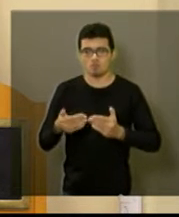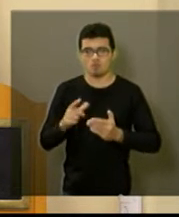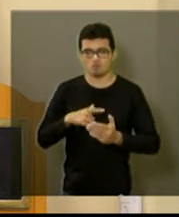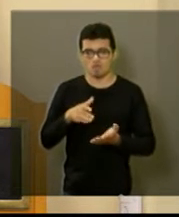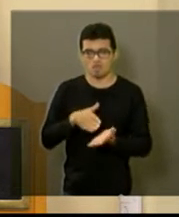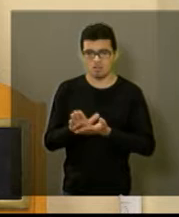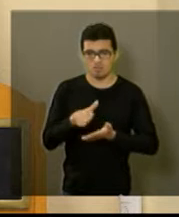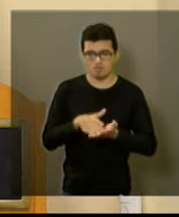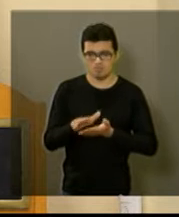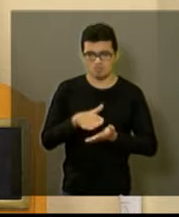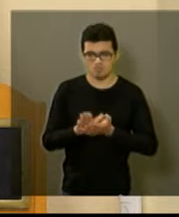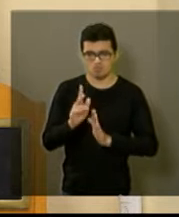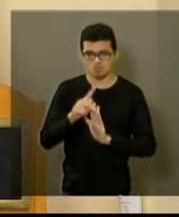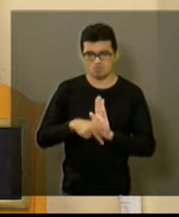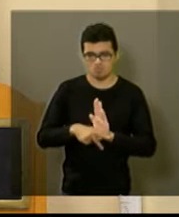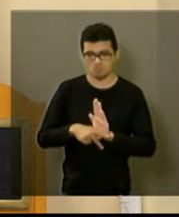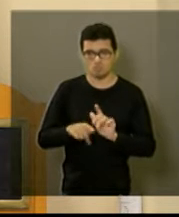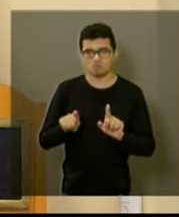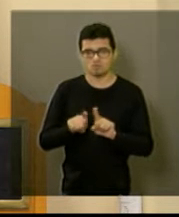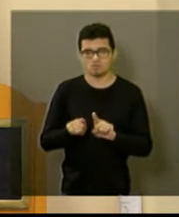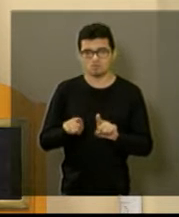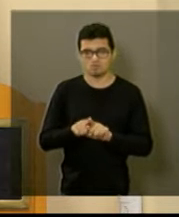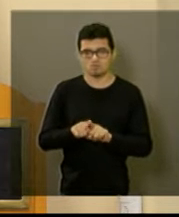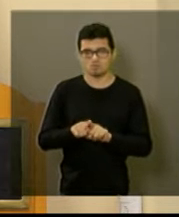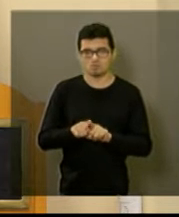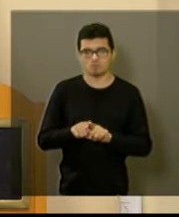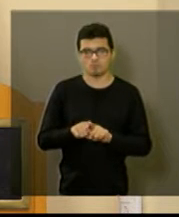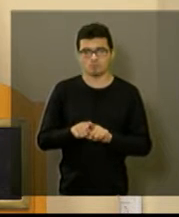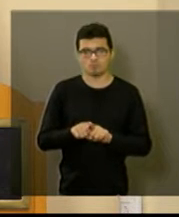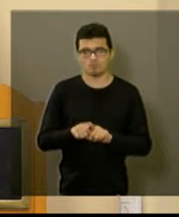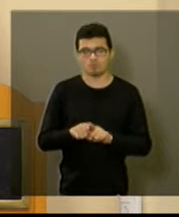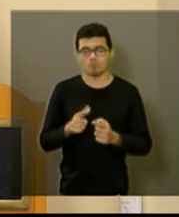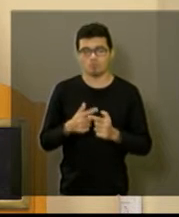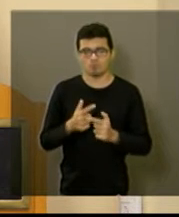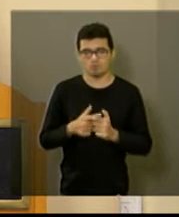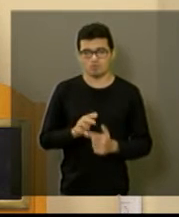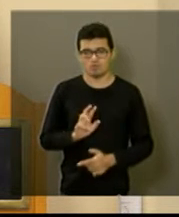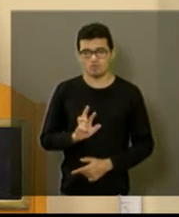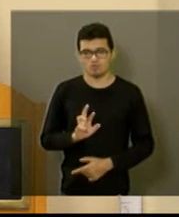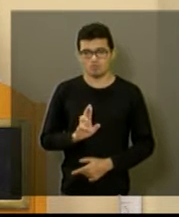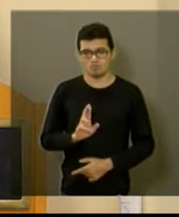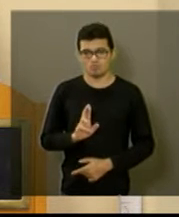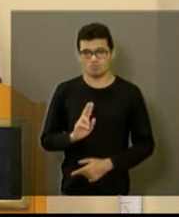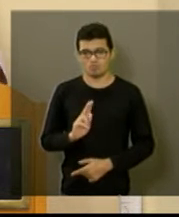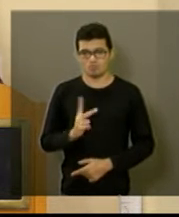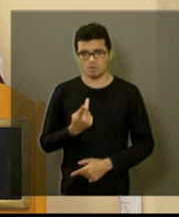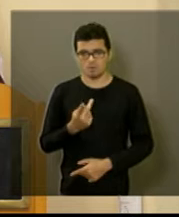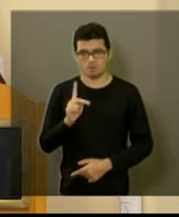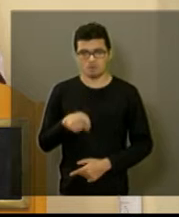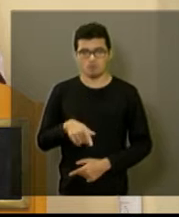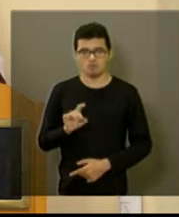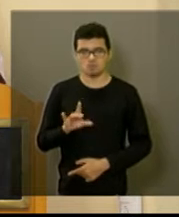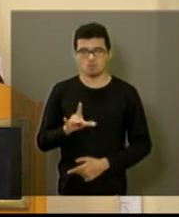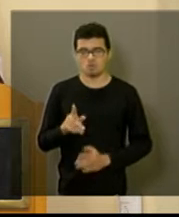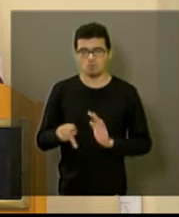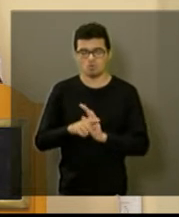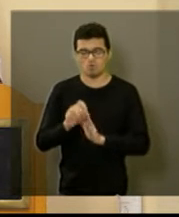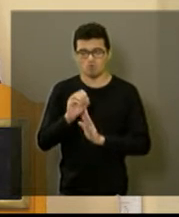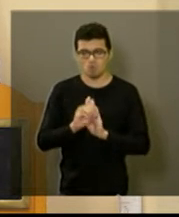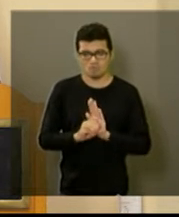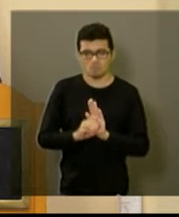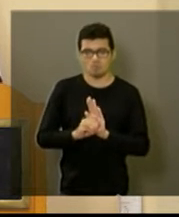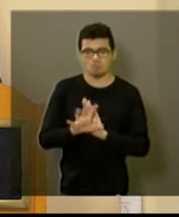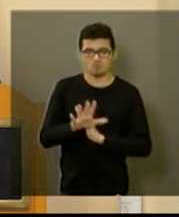projetos e já com... porque o RH fica por conta do orçamento geral da